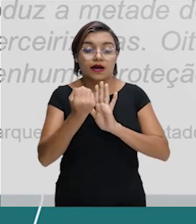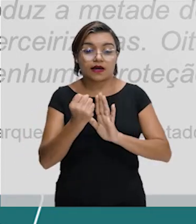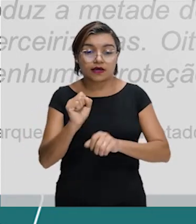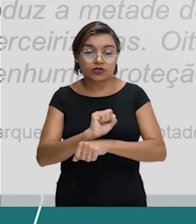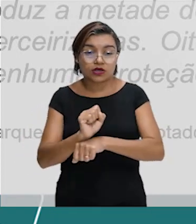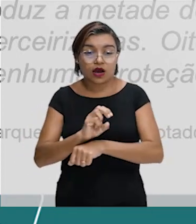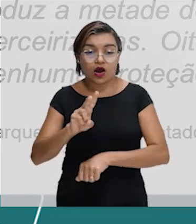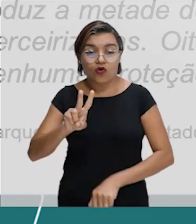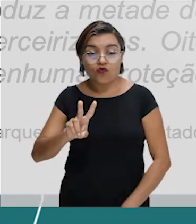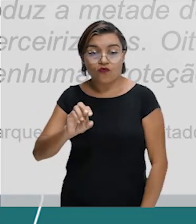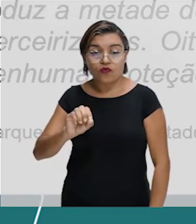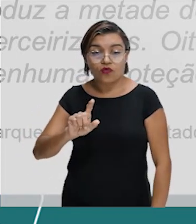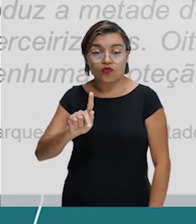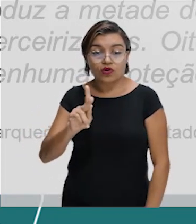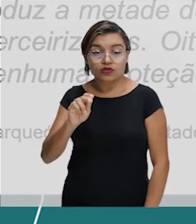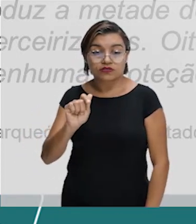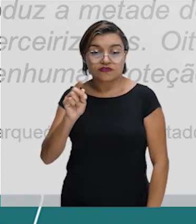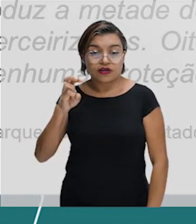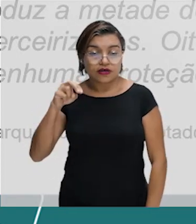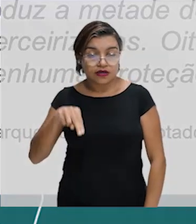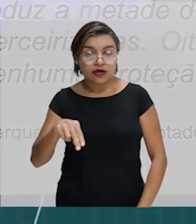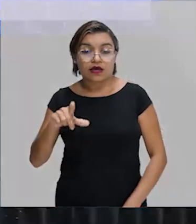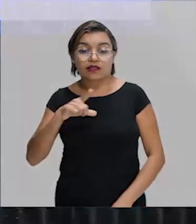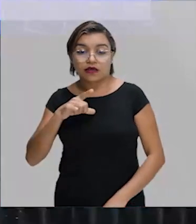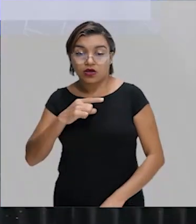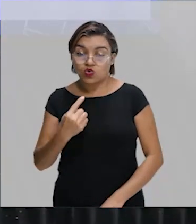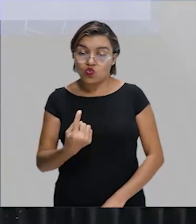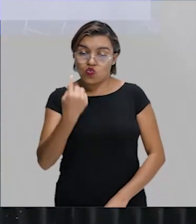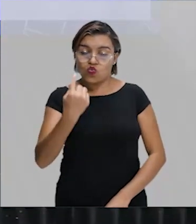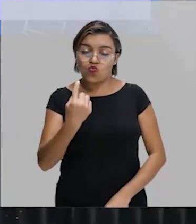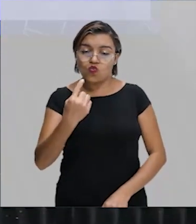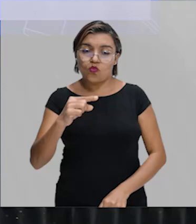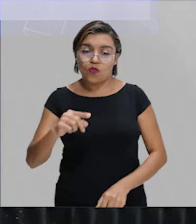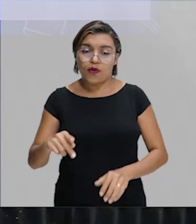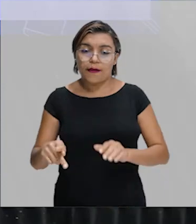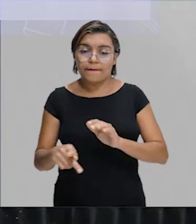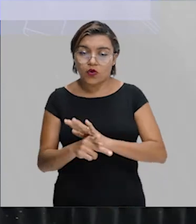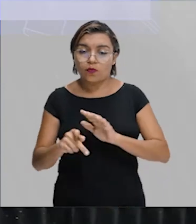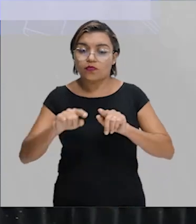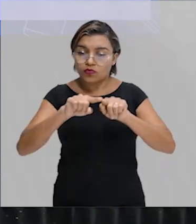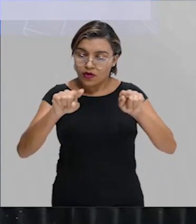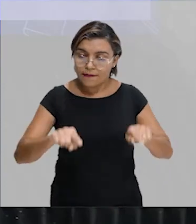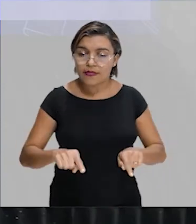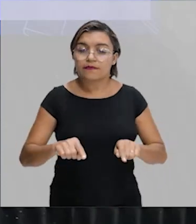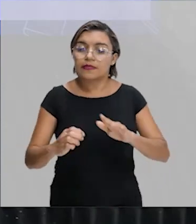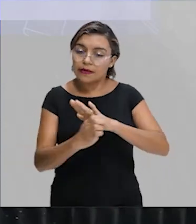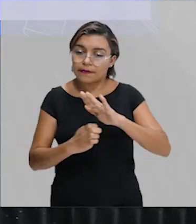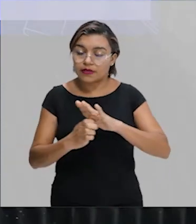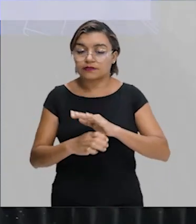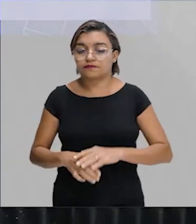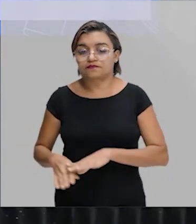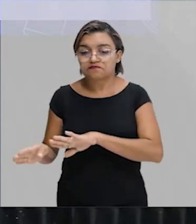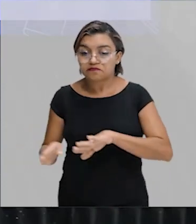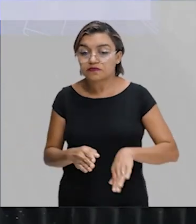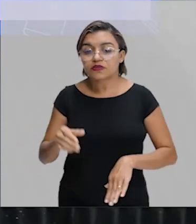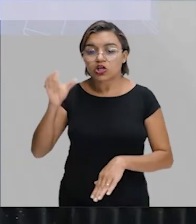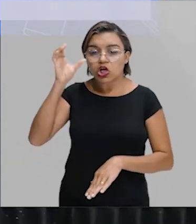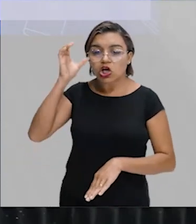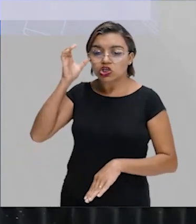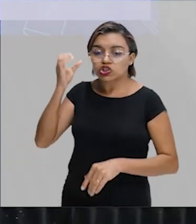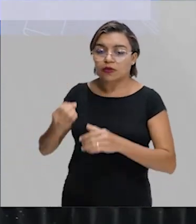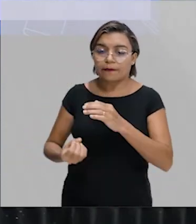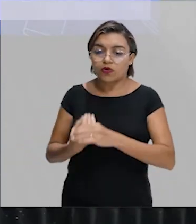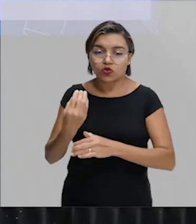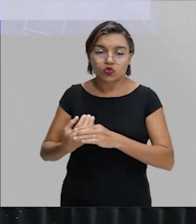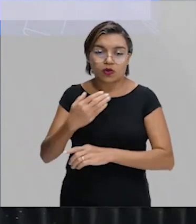empregado da empresa. Terceirização. A China produz a metade de todas as bonecas Barbie do mundo com